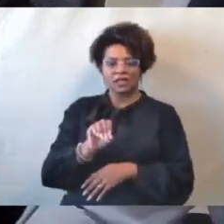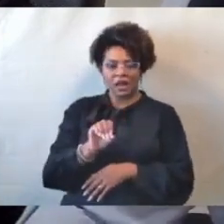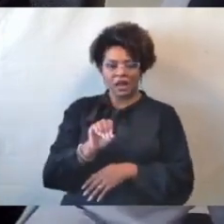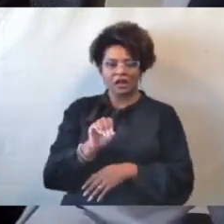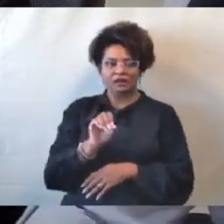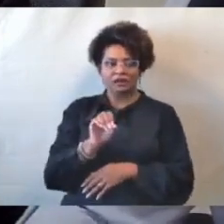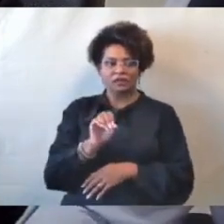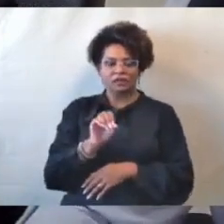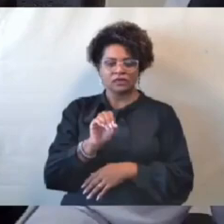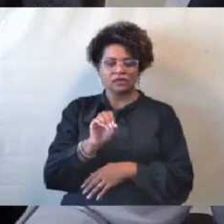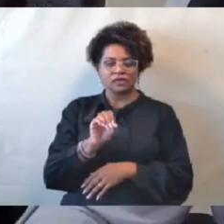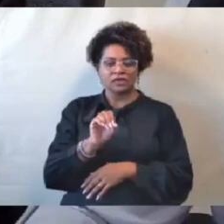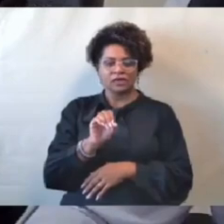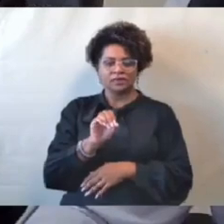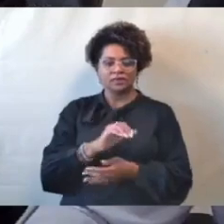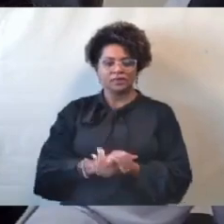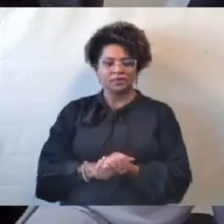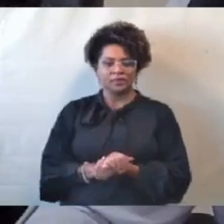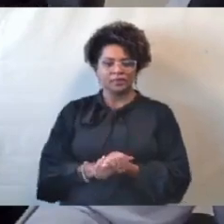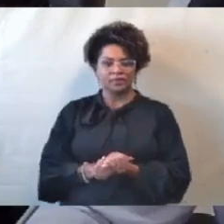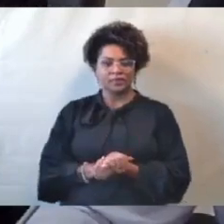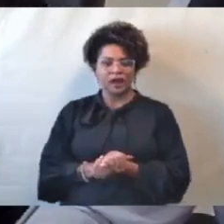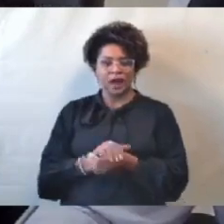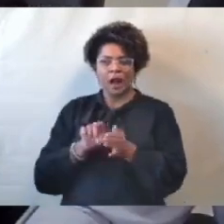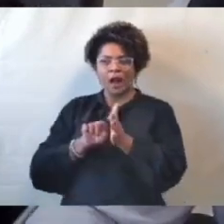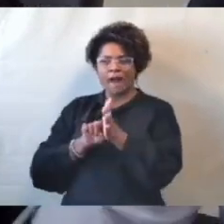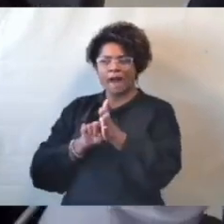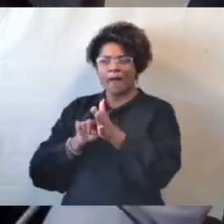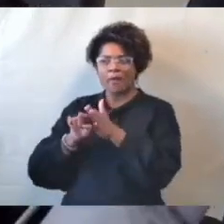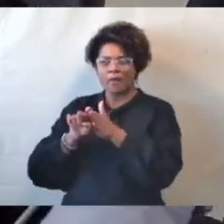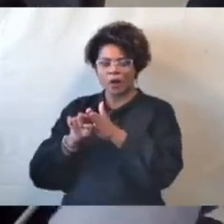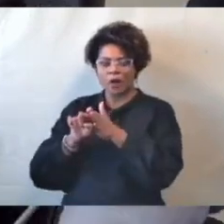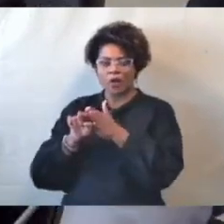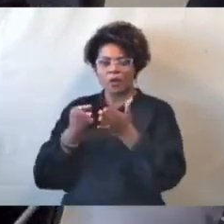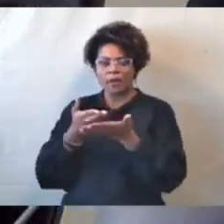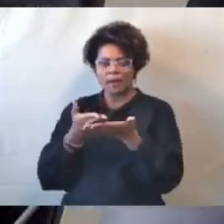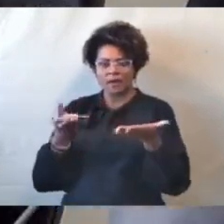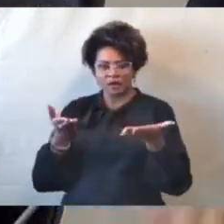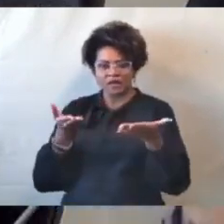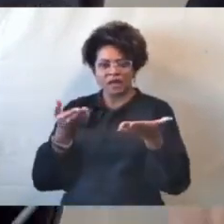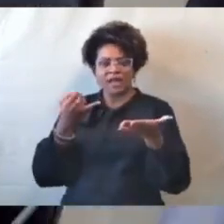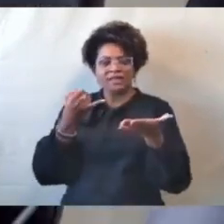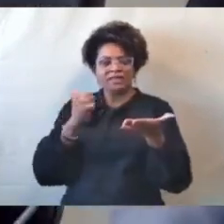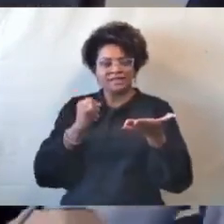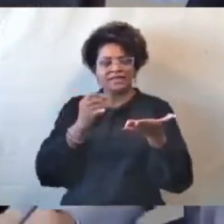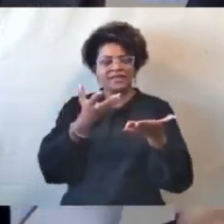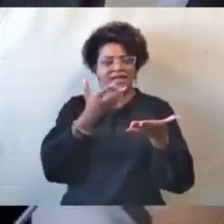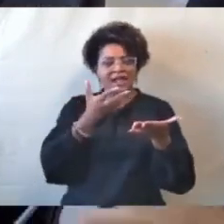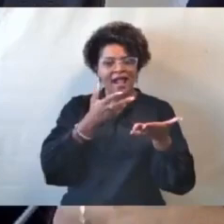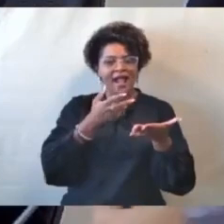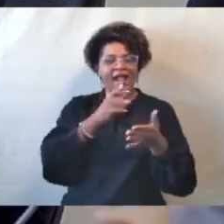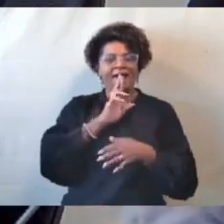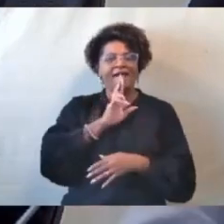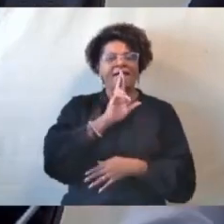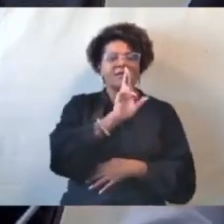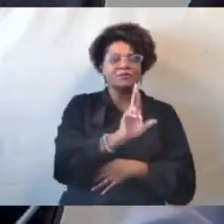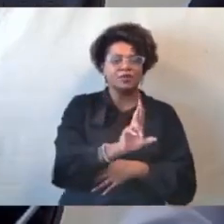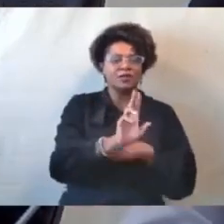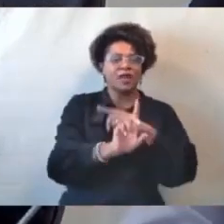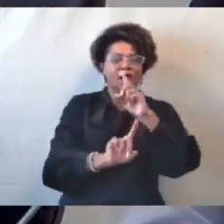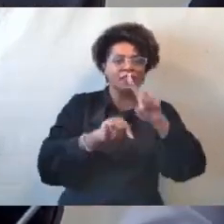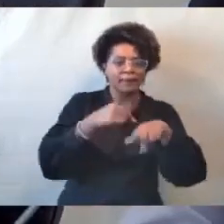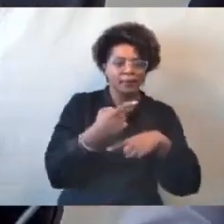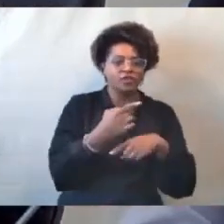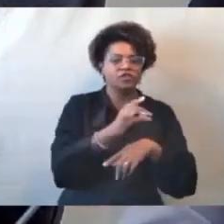Quer fazer... Eu indago se o investigado quer se manifestar após cada pergunta,